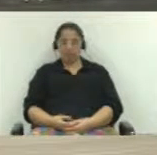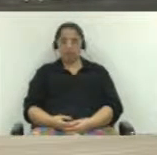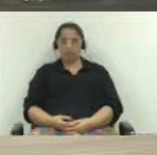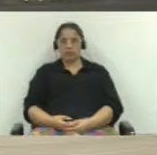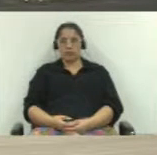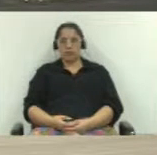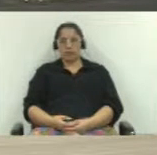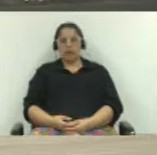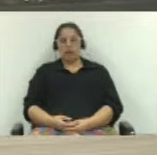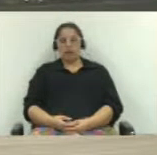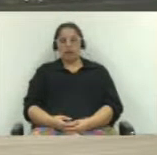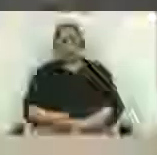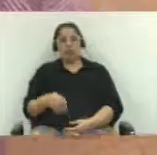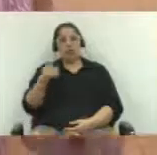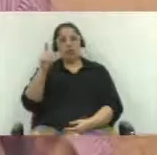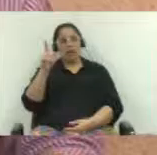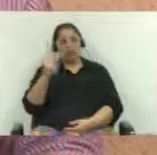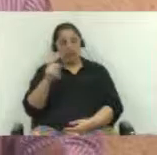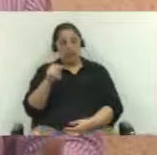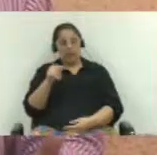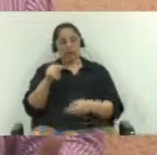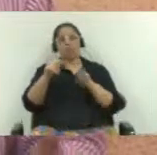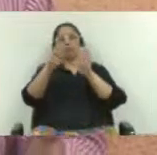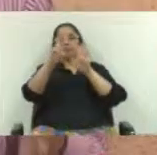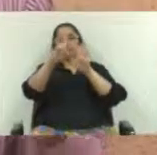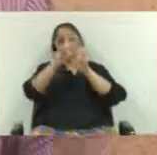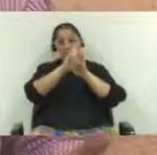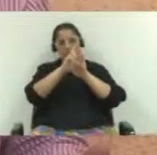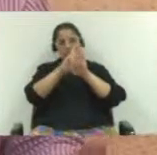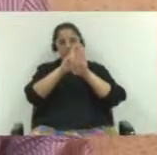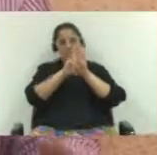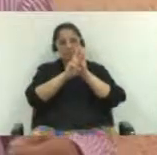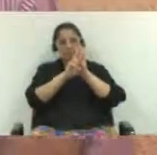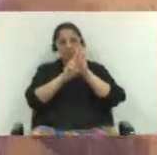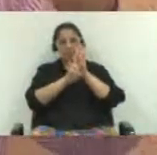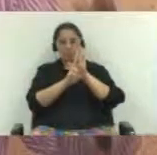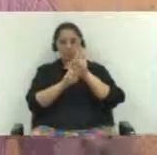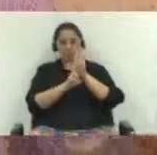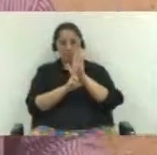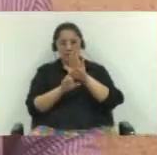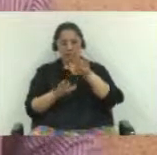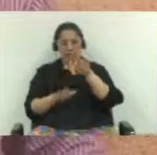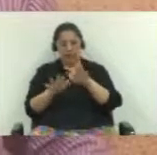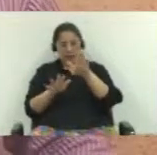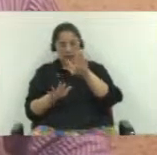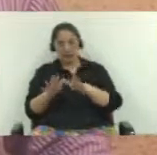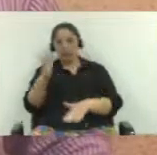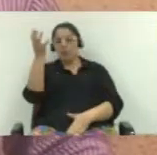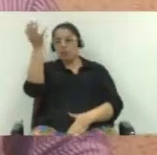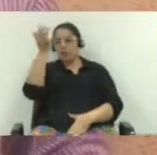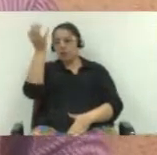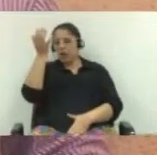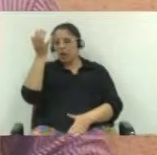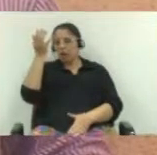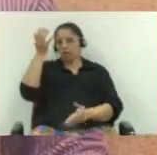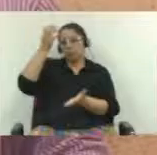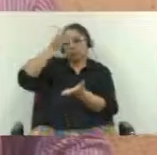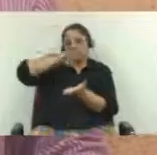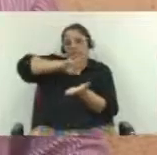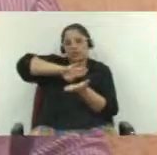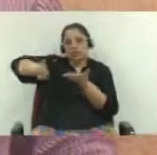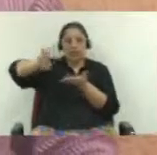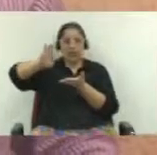poderia não ser aprovada. Bom, doutor, se o senhor, assim, é uma coisa que é